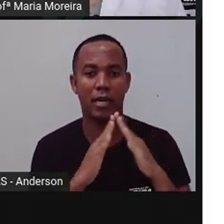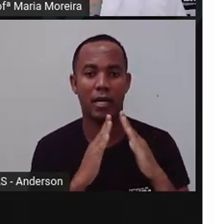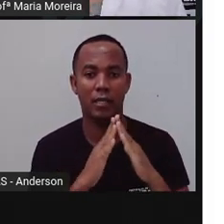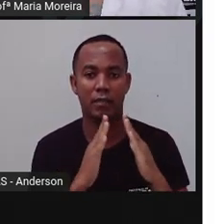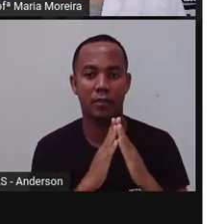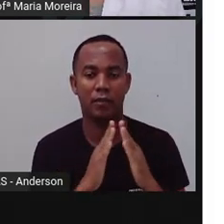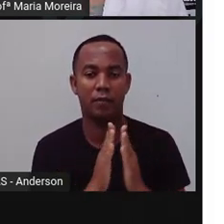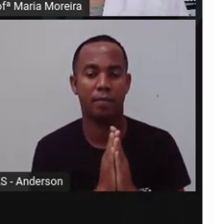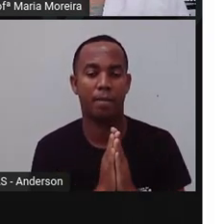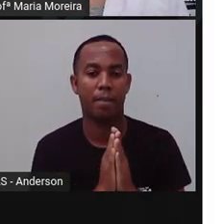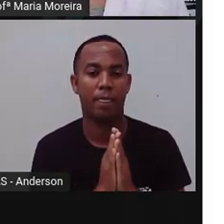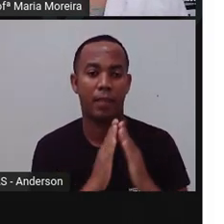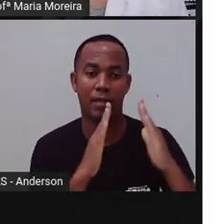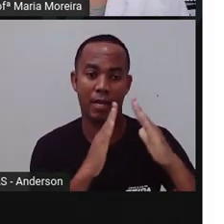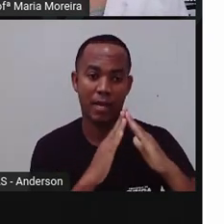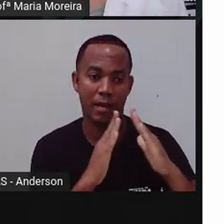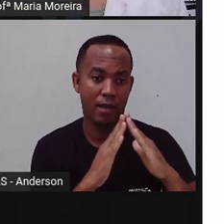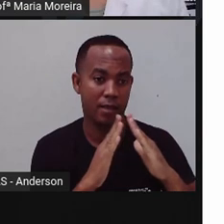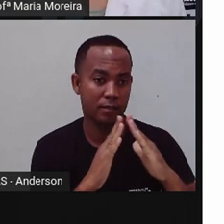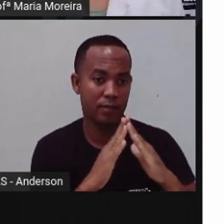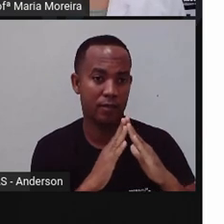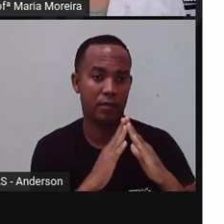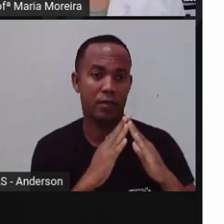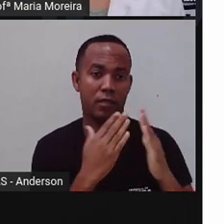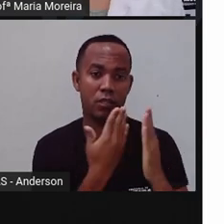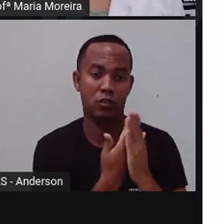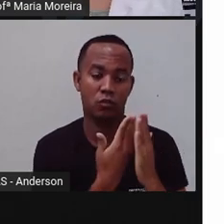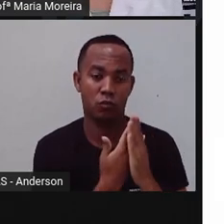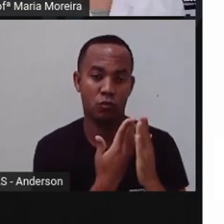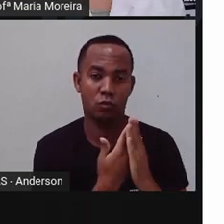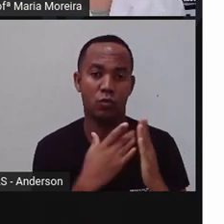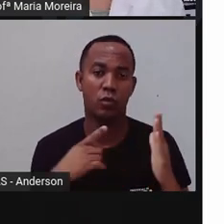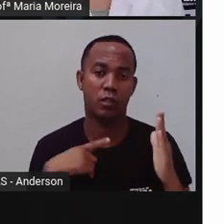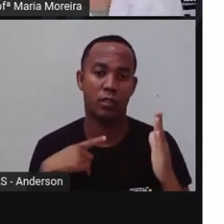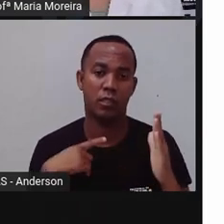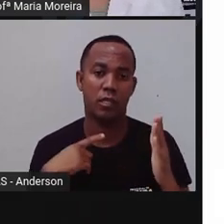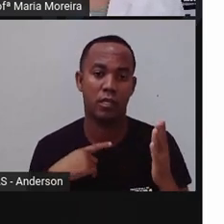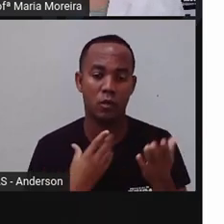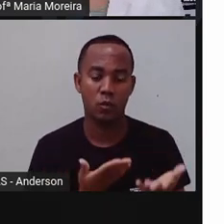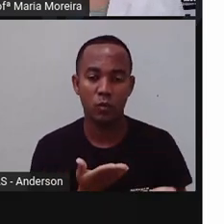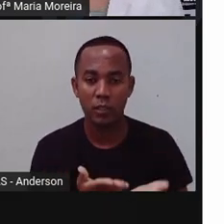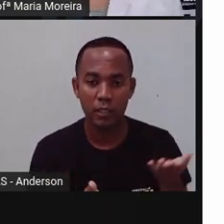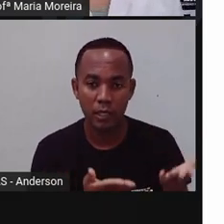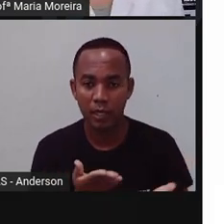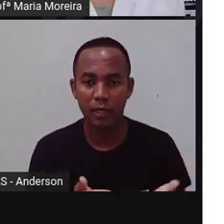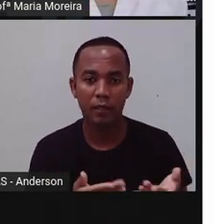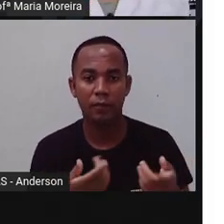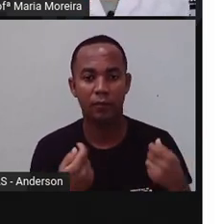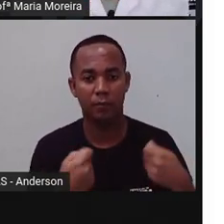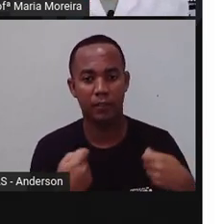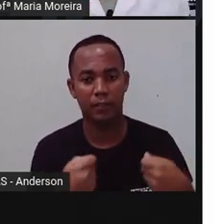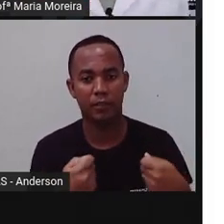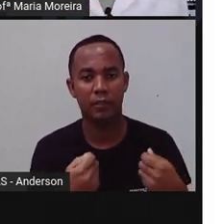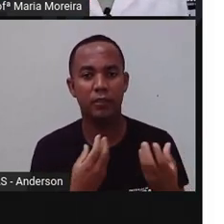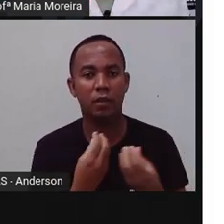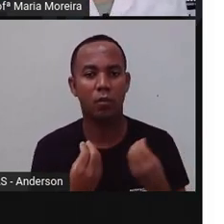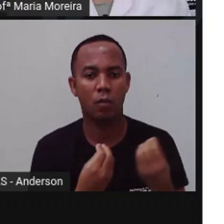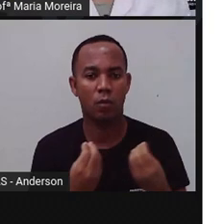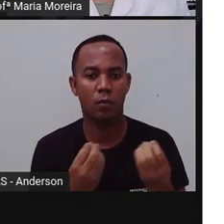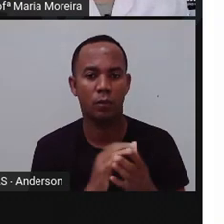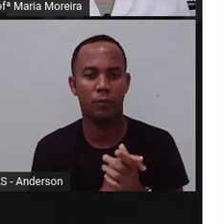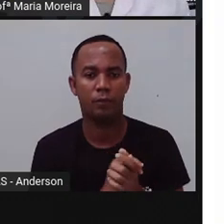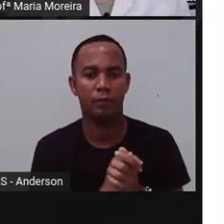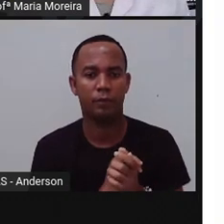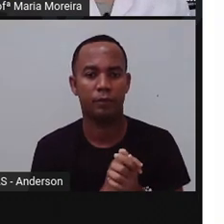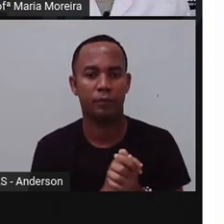E como toda casa, a escola também deve ser o quê? Bem cuidada. Então, por que a Pró tá falando, olha, a escola